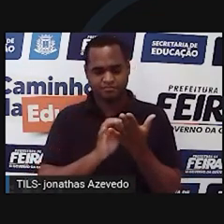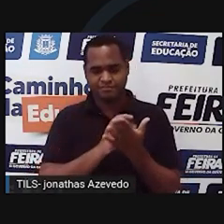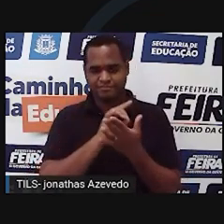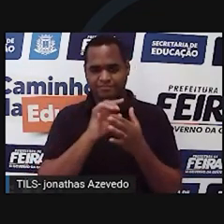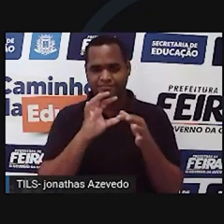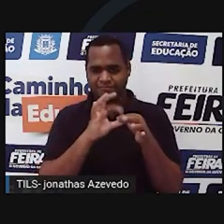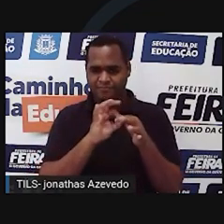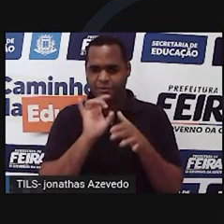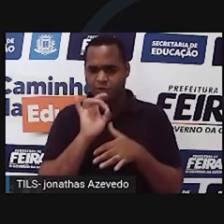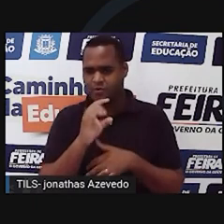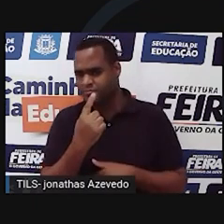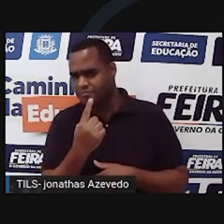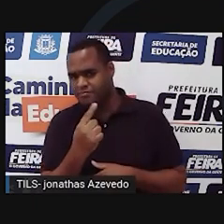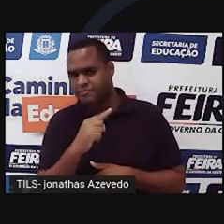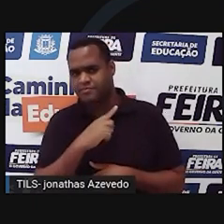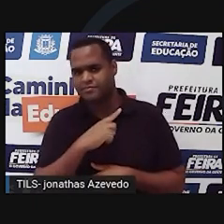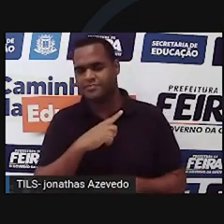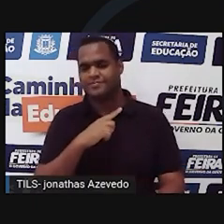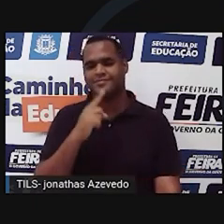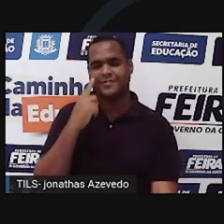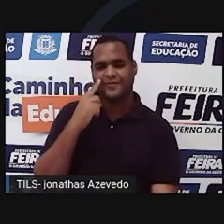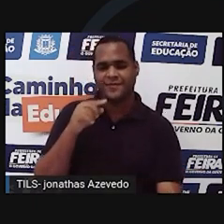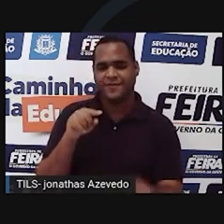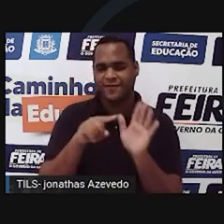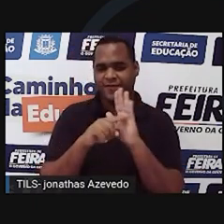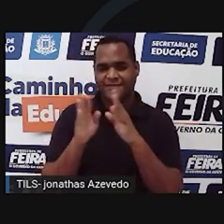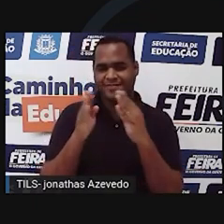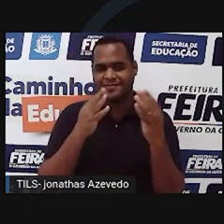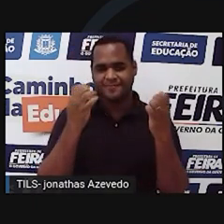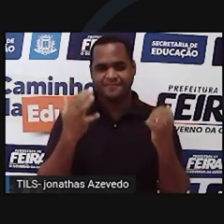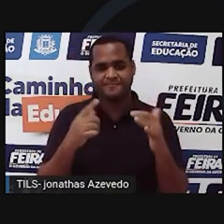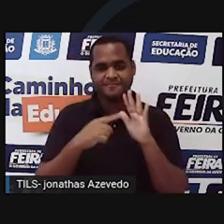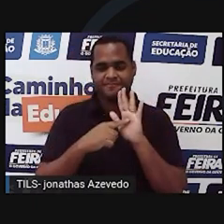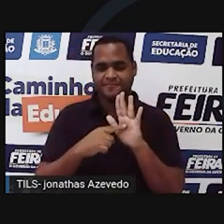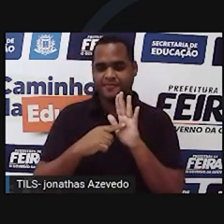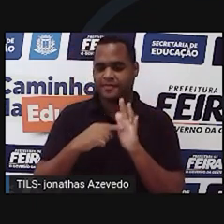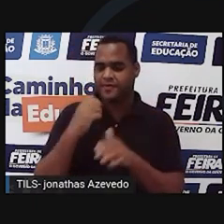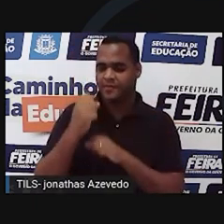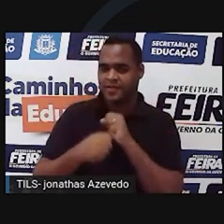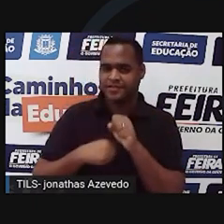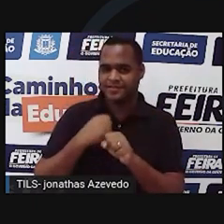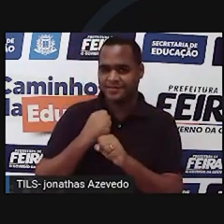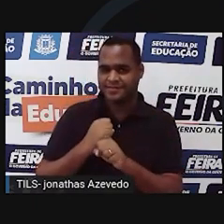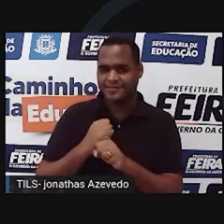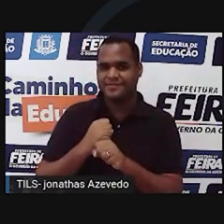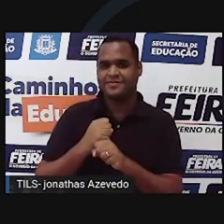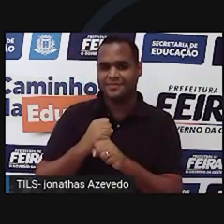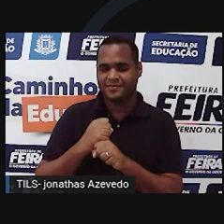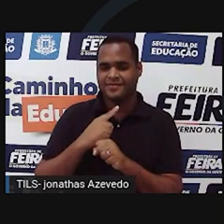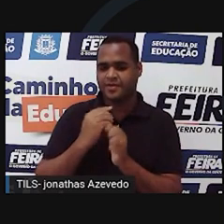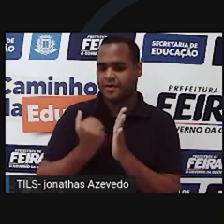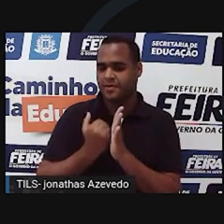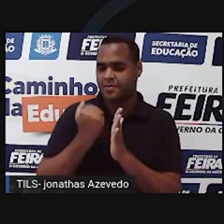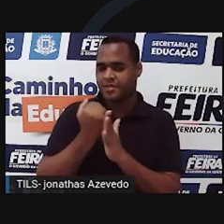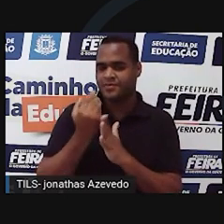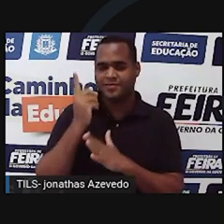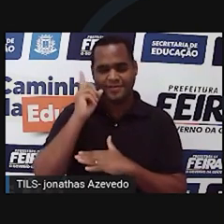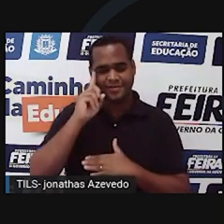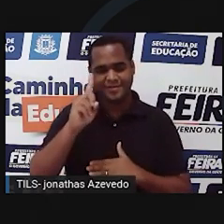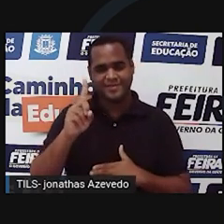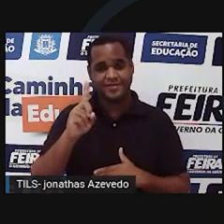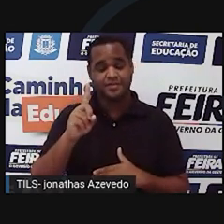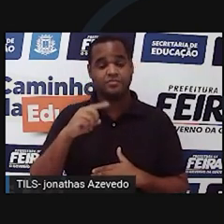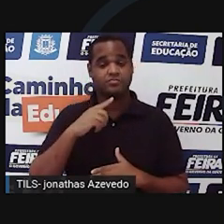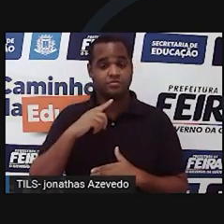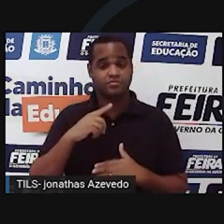esses horóscopos, né? Também naquele videozinho lá, sobre o ano bissexto, eu falei para vocês um pouquinho sobre os calendários serem regidos